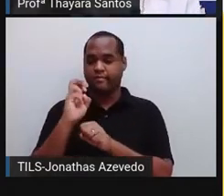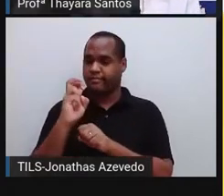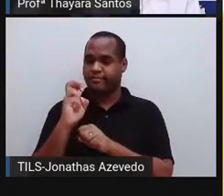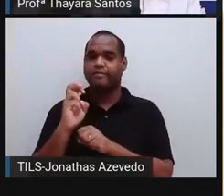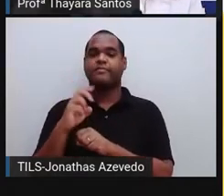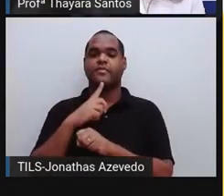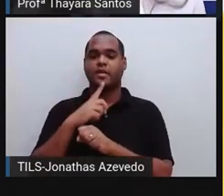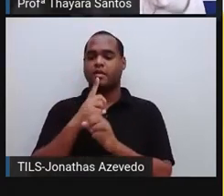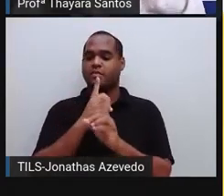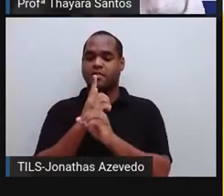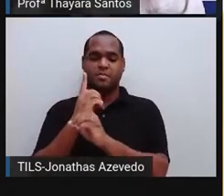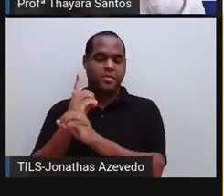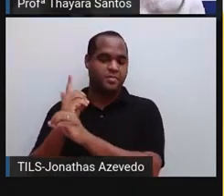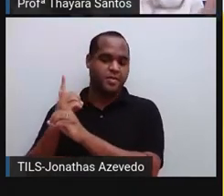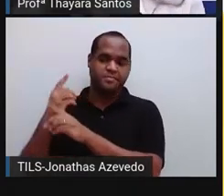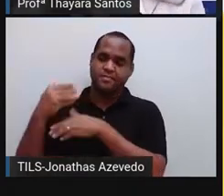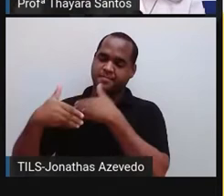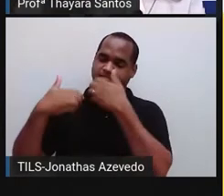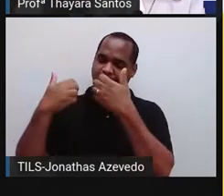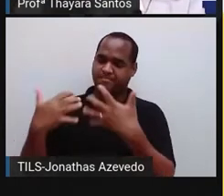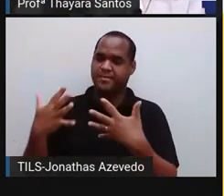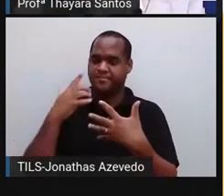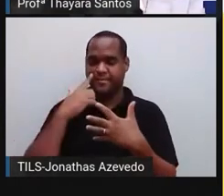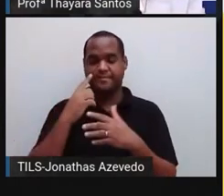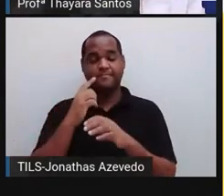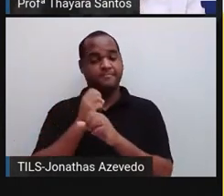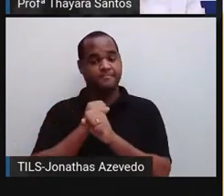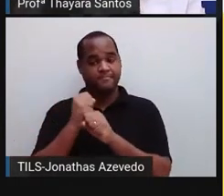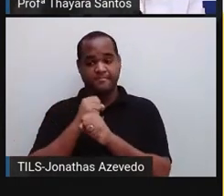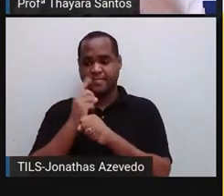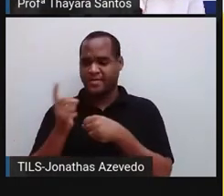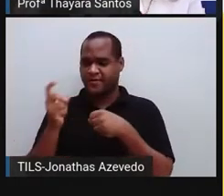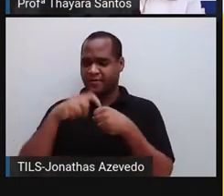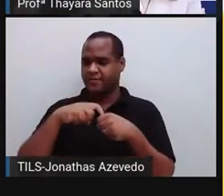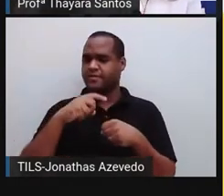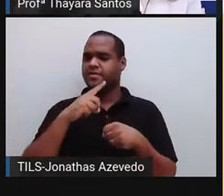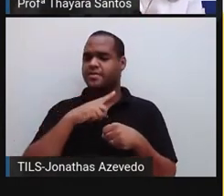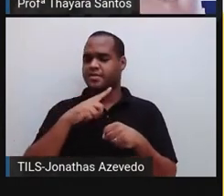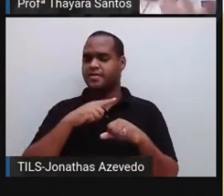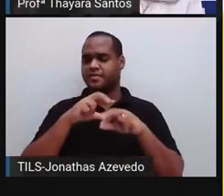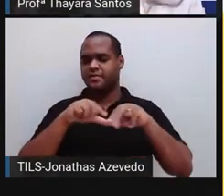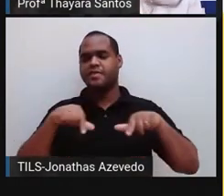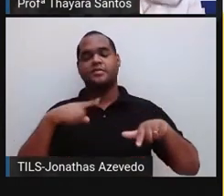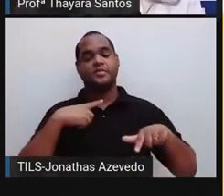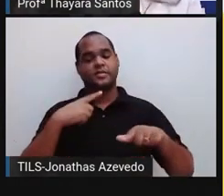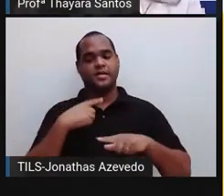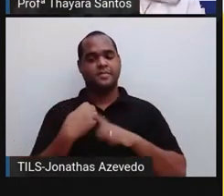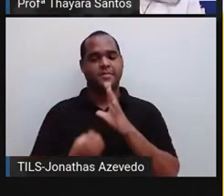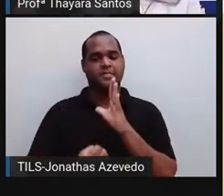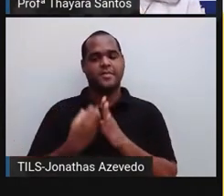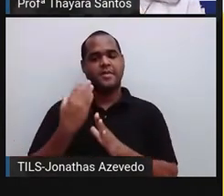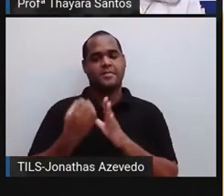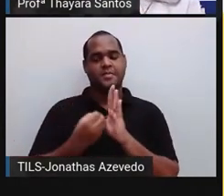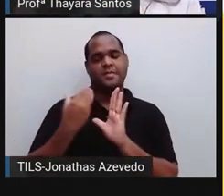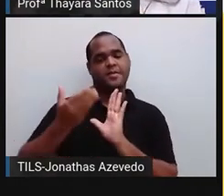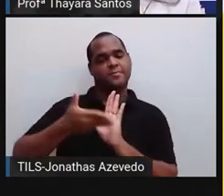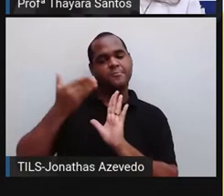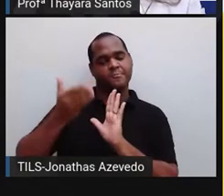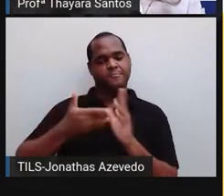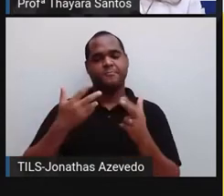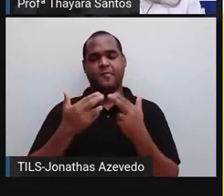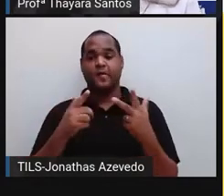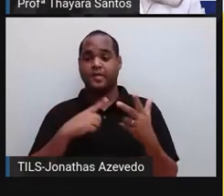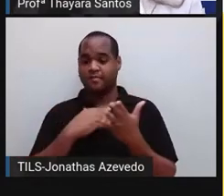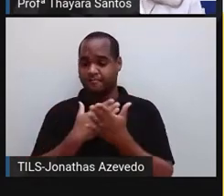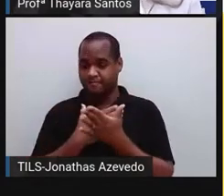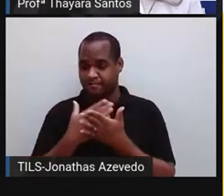eles iam encontrar lá na frente, acabou durando cinco anos. Quando ele retornou, ele tinha material suficiente para fazer esse livro, para escrever esse livro,